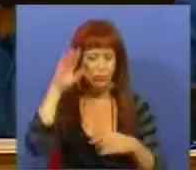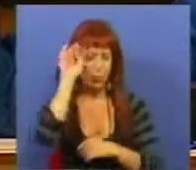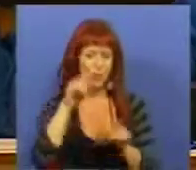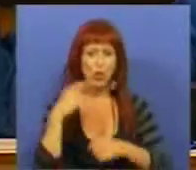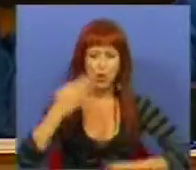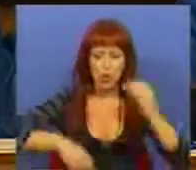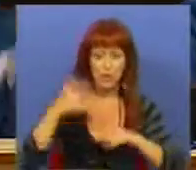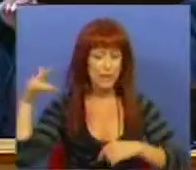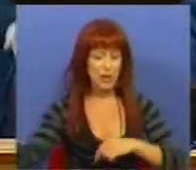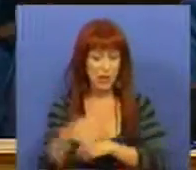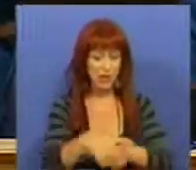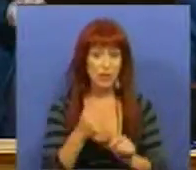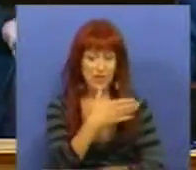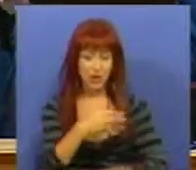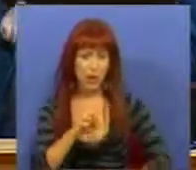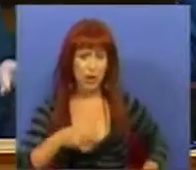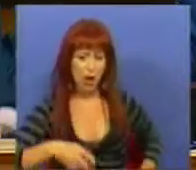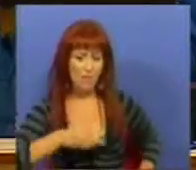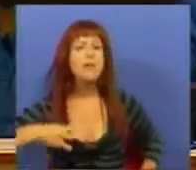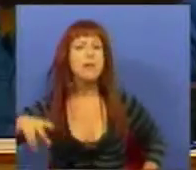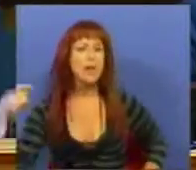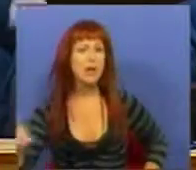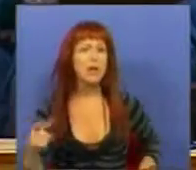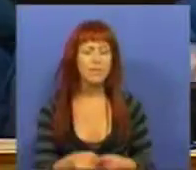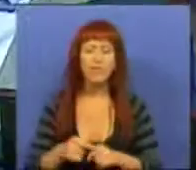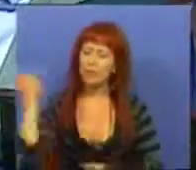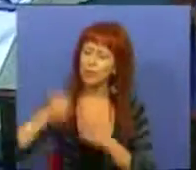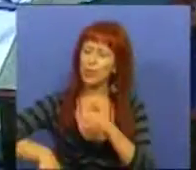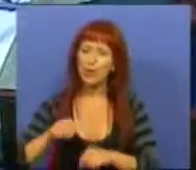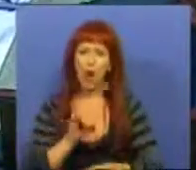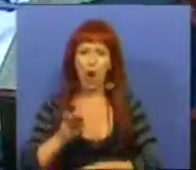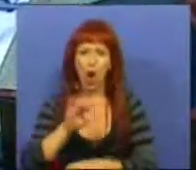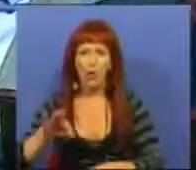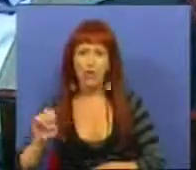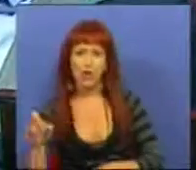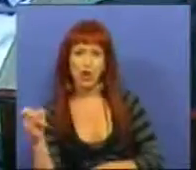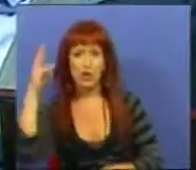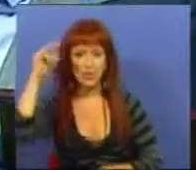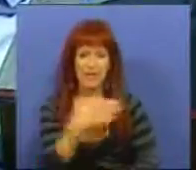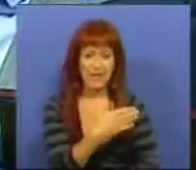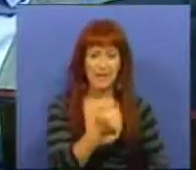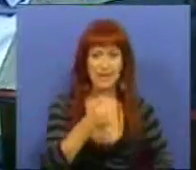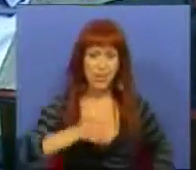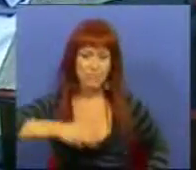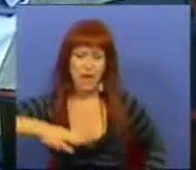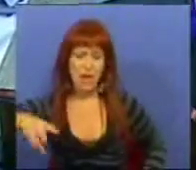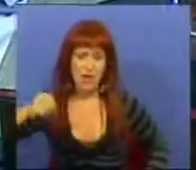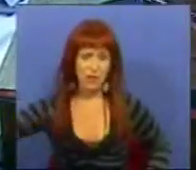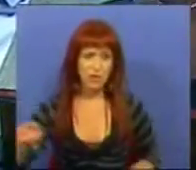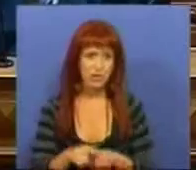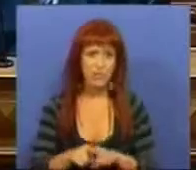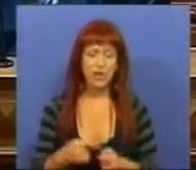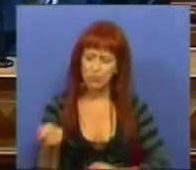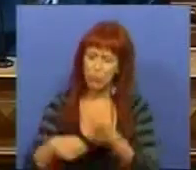jurídicas externas, 189 milhões de euros, taxação do offshore da Madeira, 750 milhões de euros,